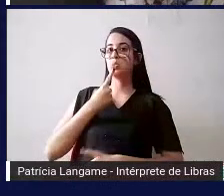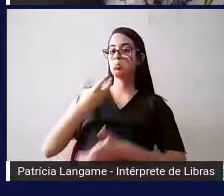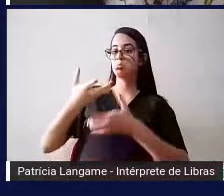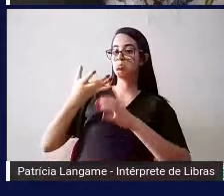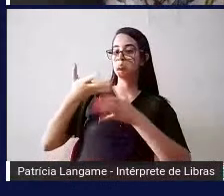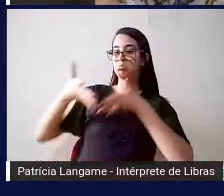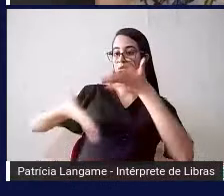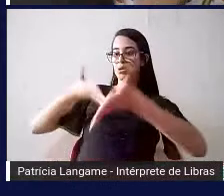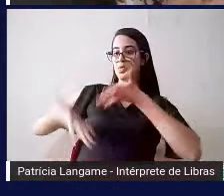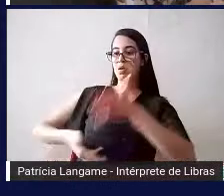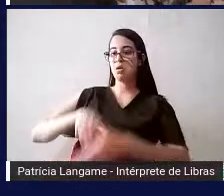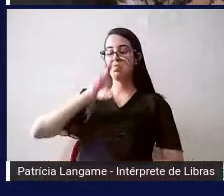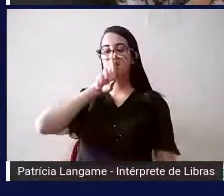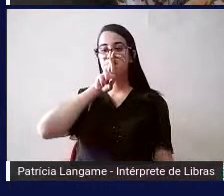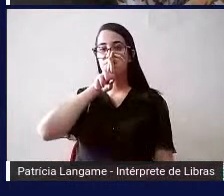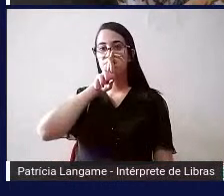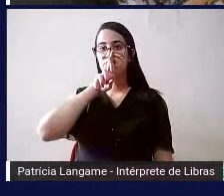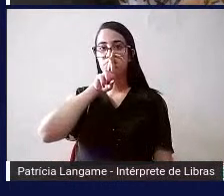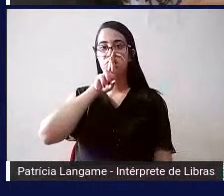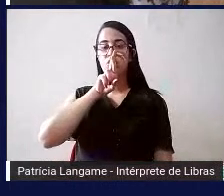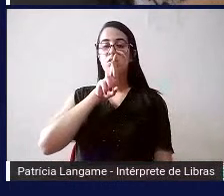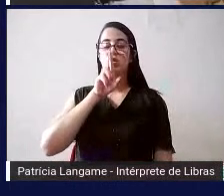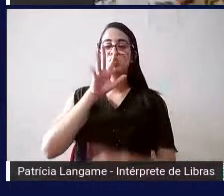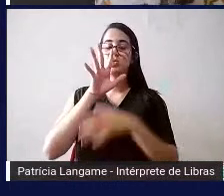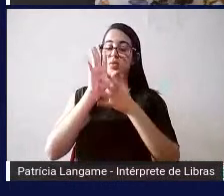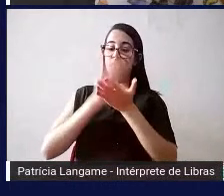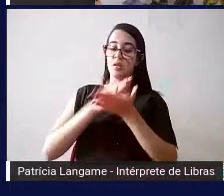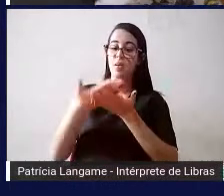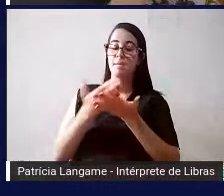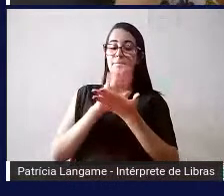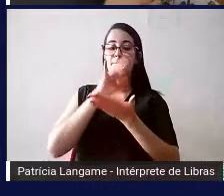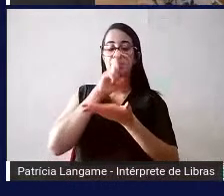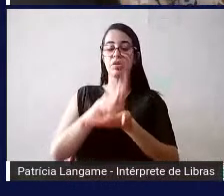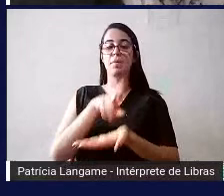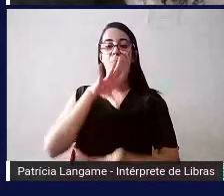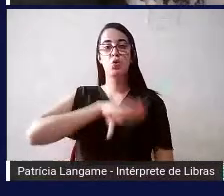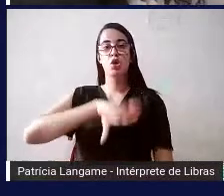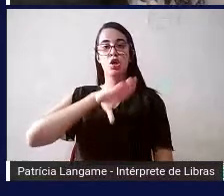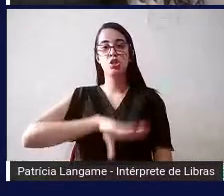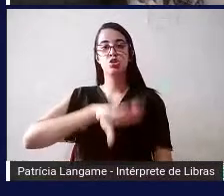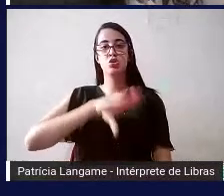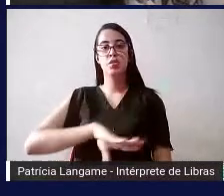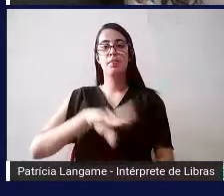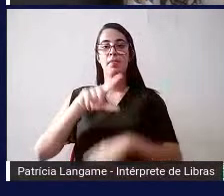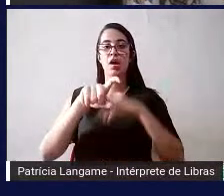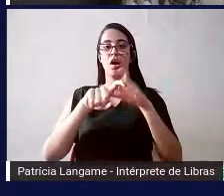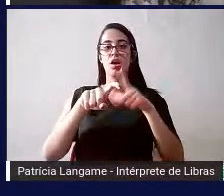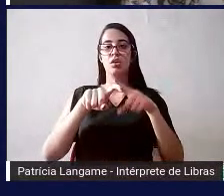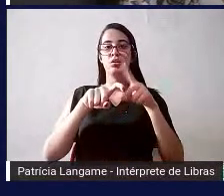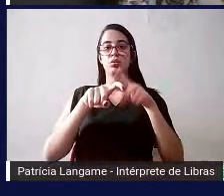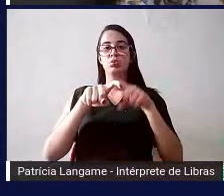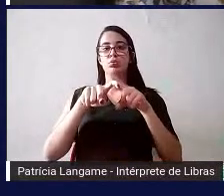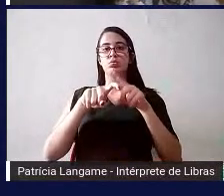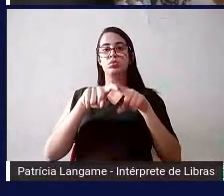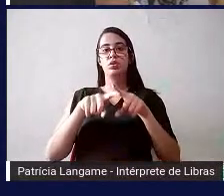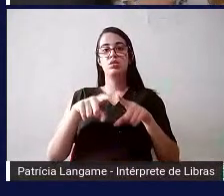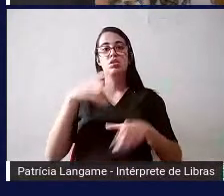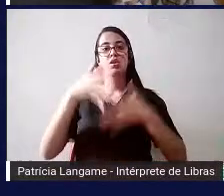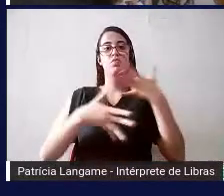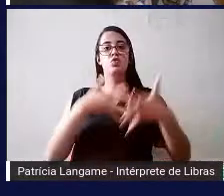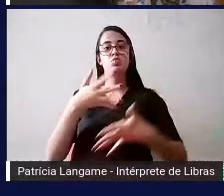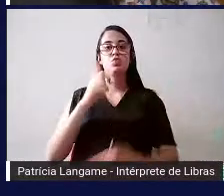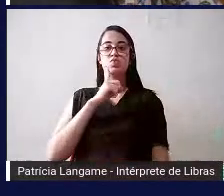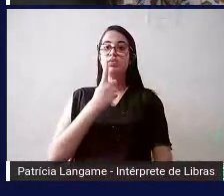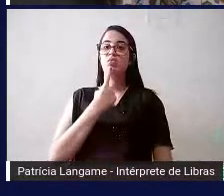responder ele vai interpretar em português pro médico o médico fala em português e ele passa em Libras para o surdo então